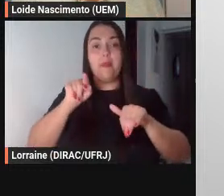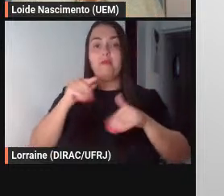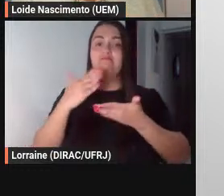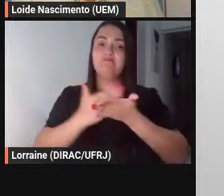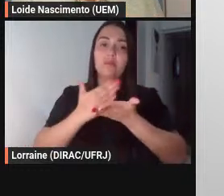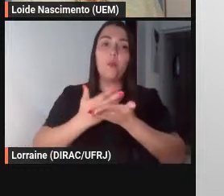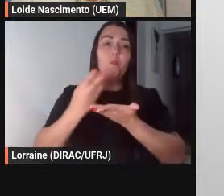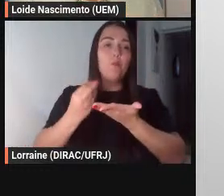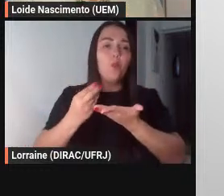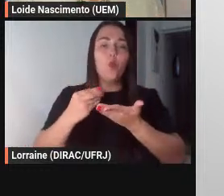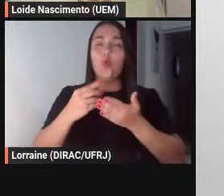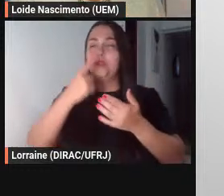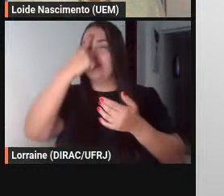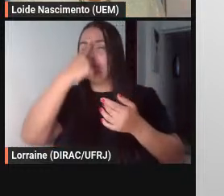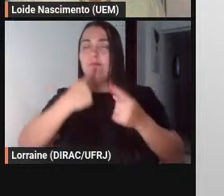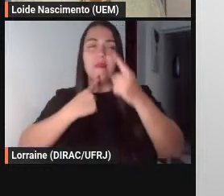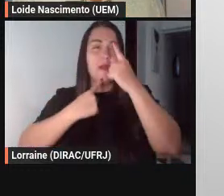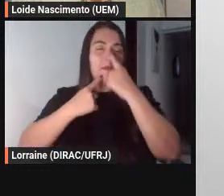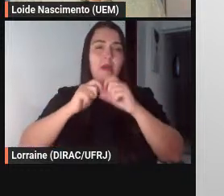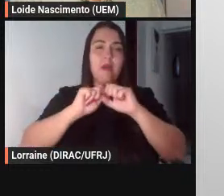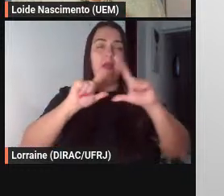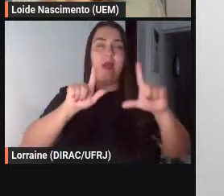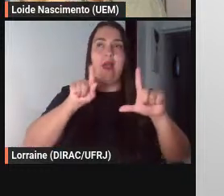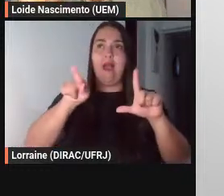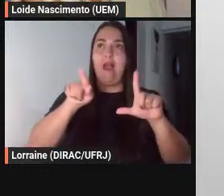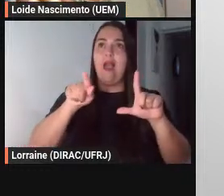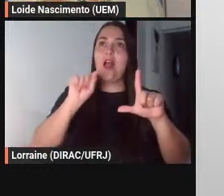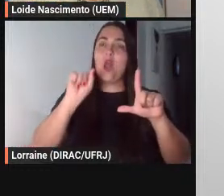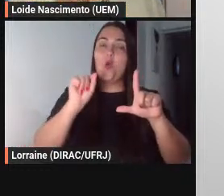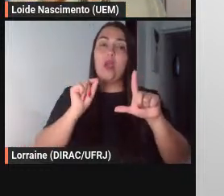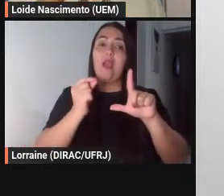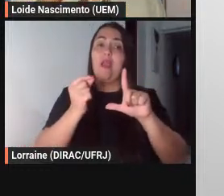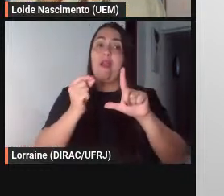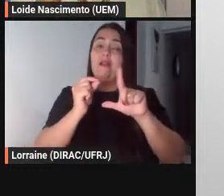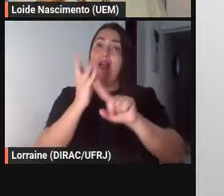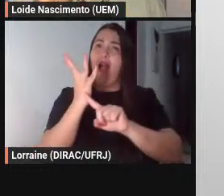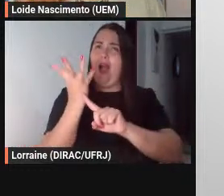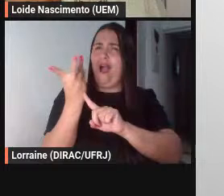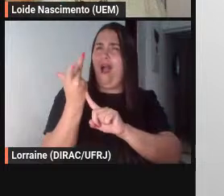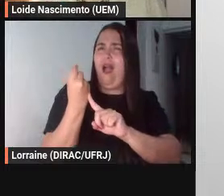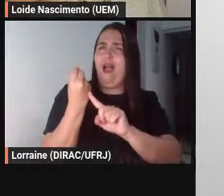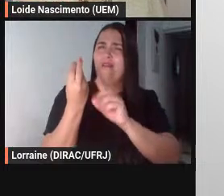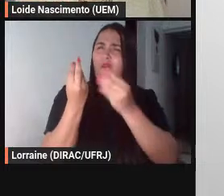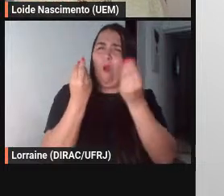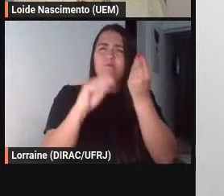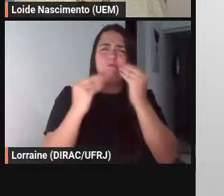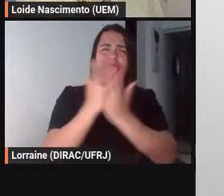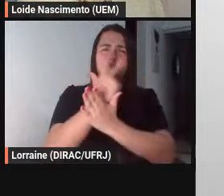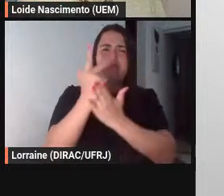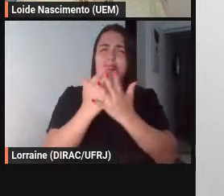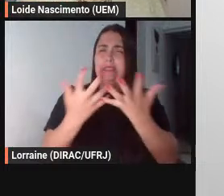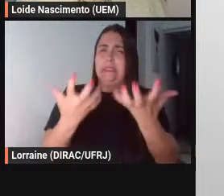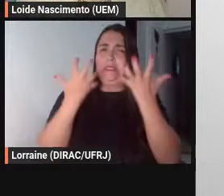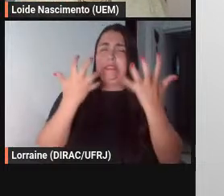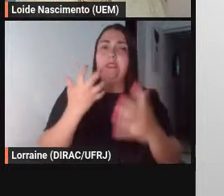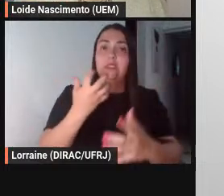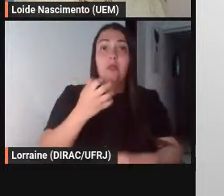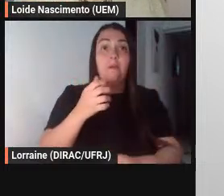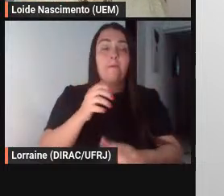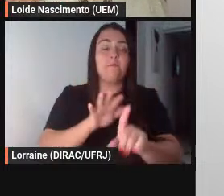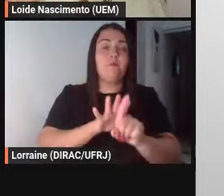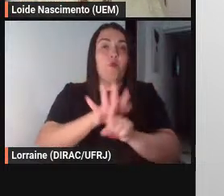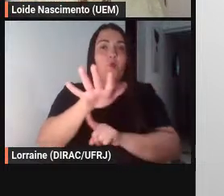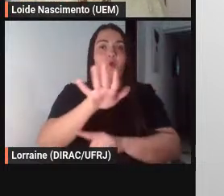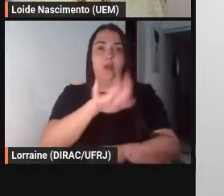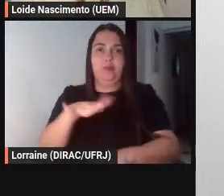ilustrações é um investimento artístico muito grande e que também foi muito bem aceito pelo público infantil